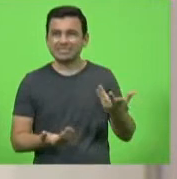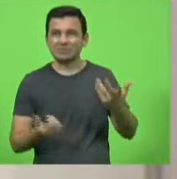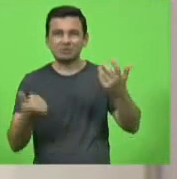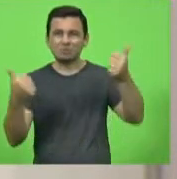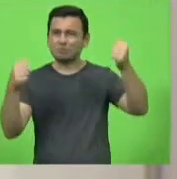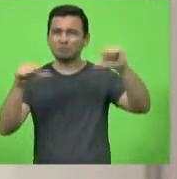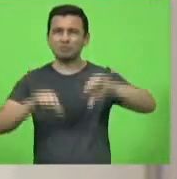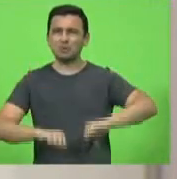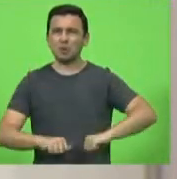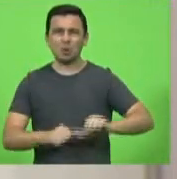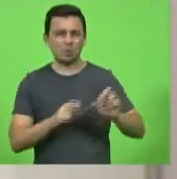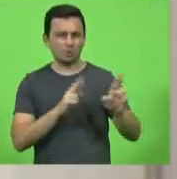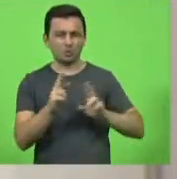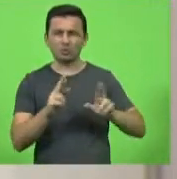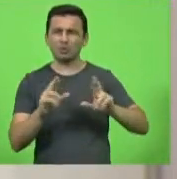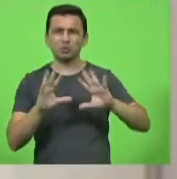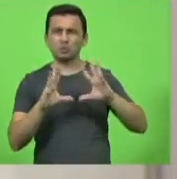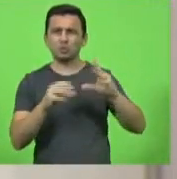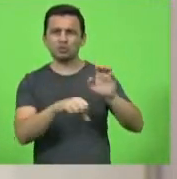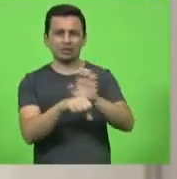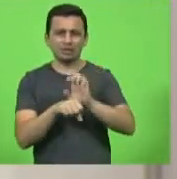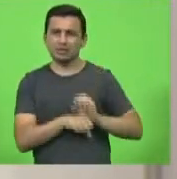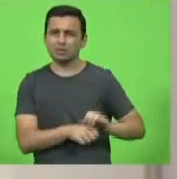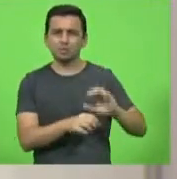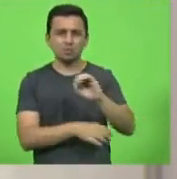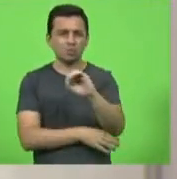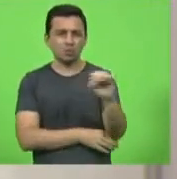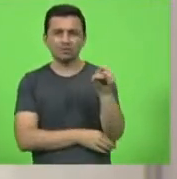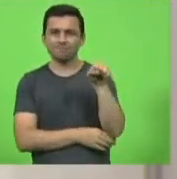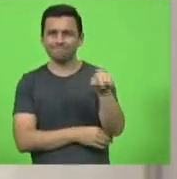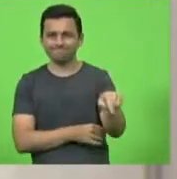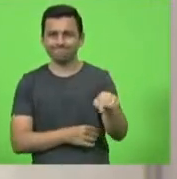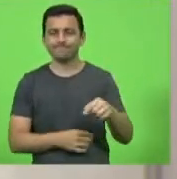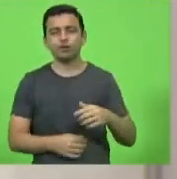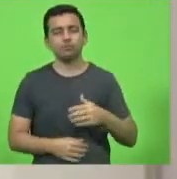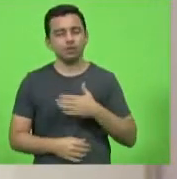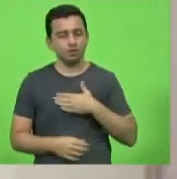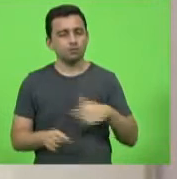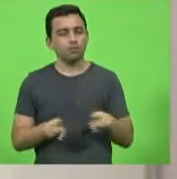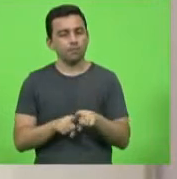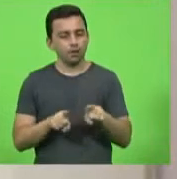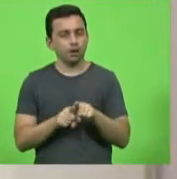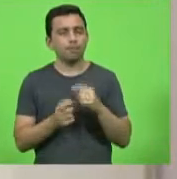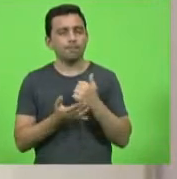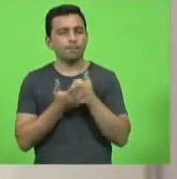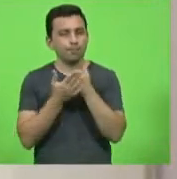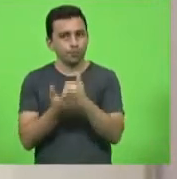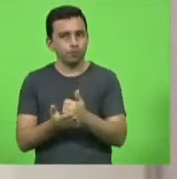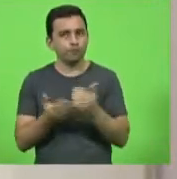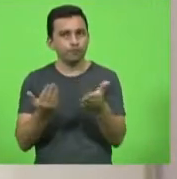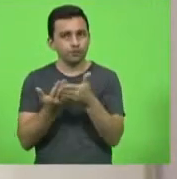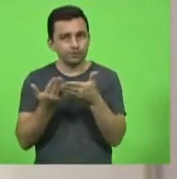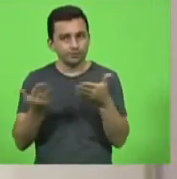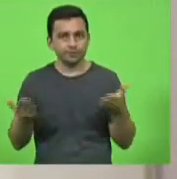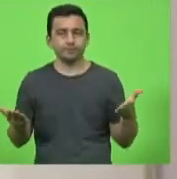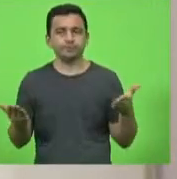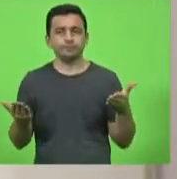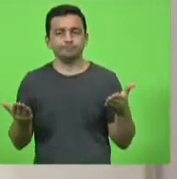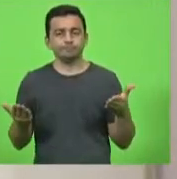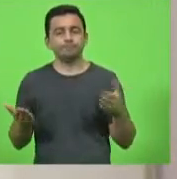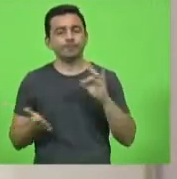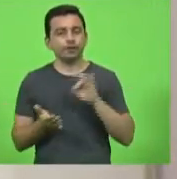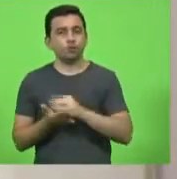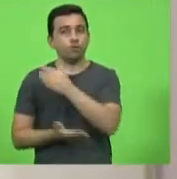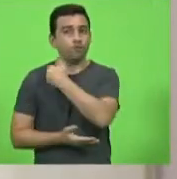rodovias estaduais no meio oeste catarinense fica aqui também a nossa contribuição para vossa excelência de que o